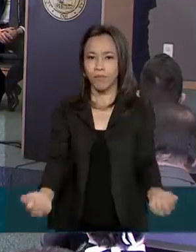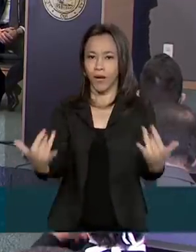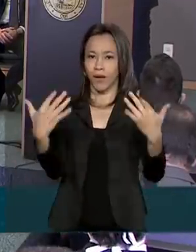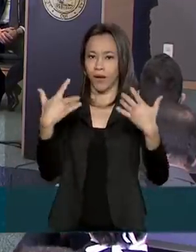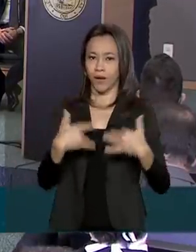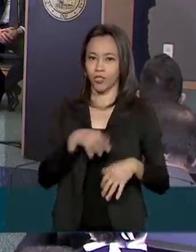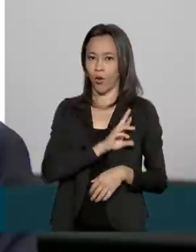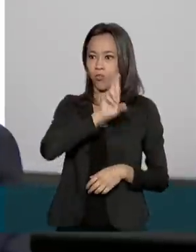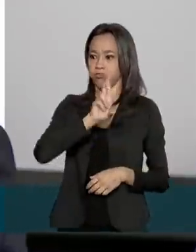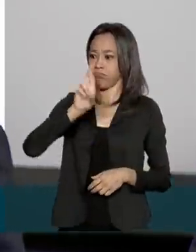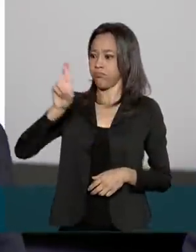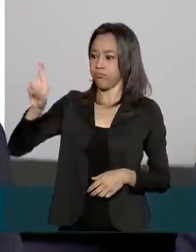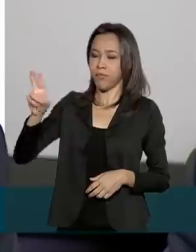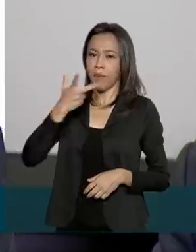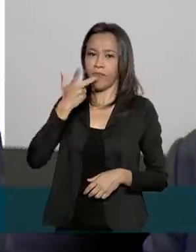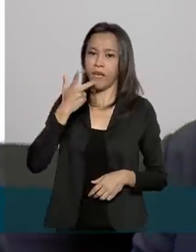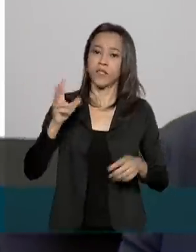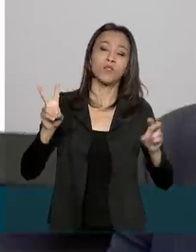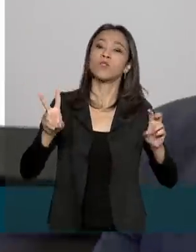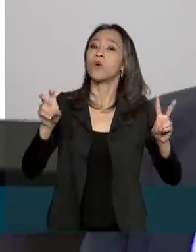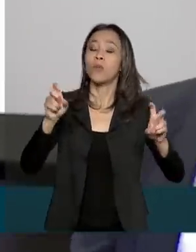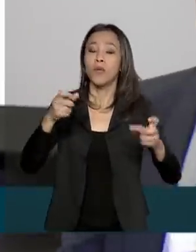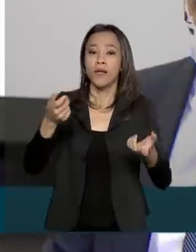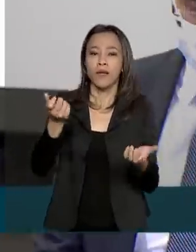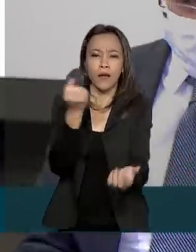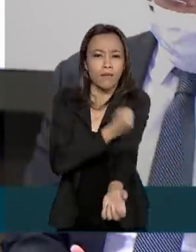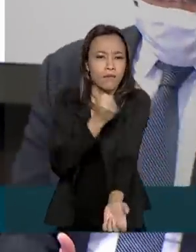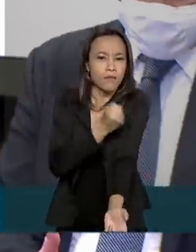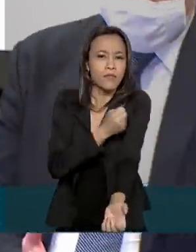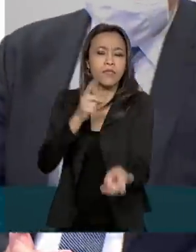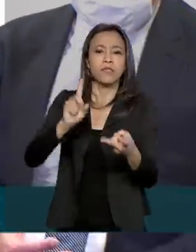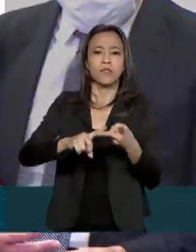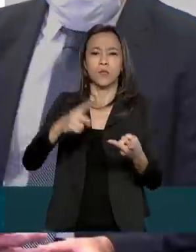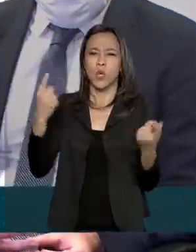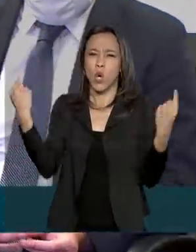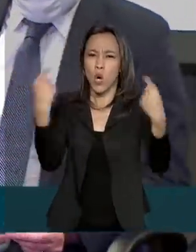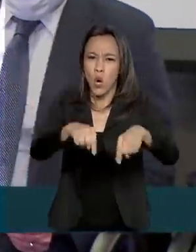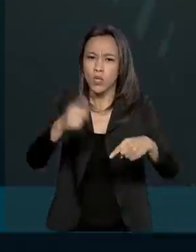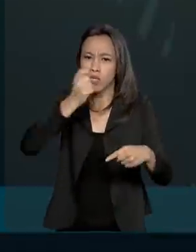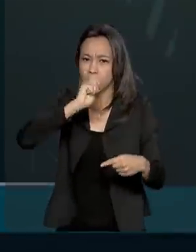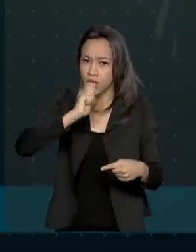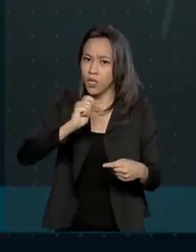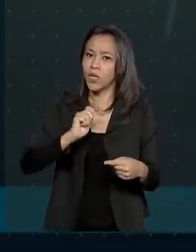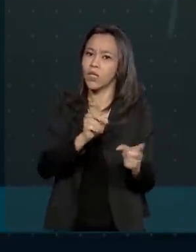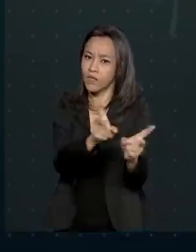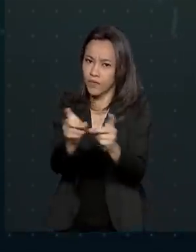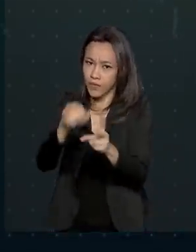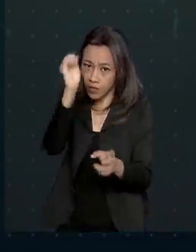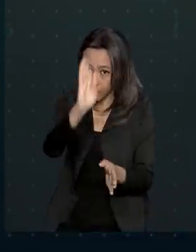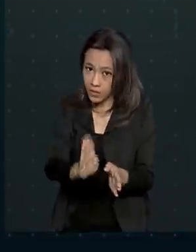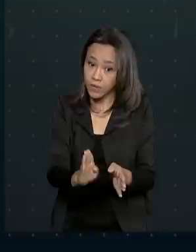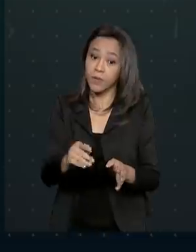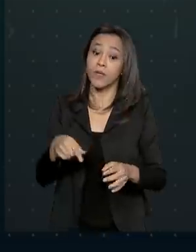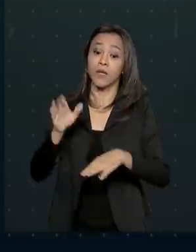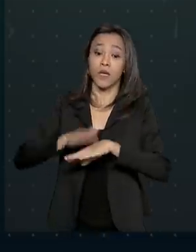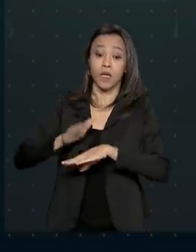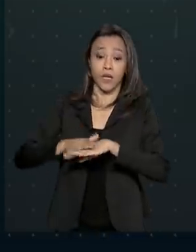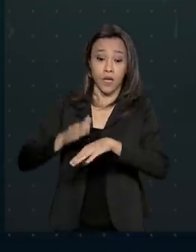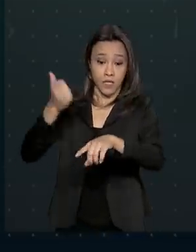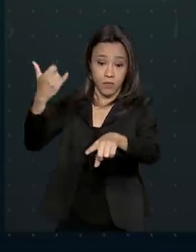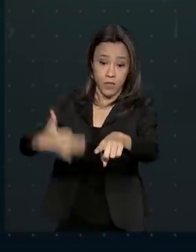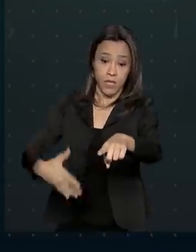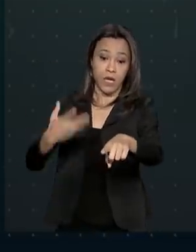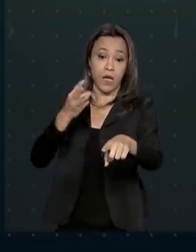dependência química e fazer um balanço das ações de prevenção e combate às drogas no país. Segundo a Polícia Federal, no ano